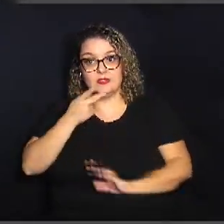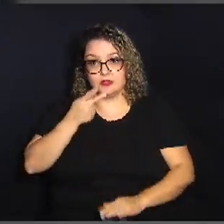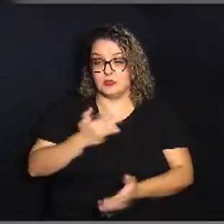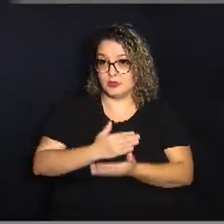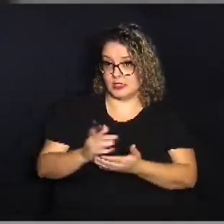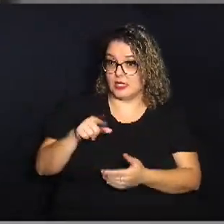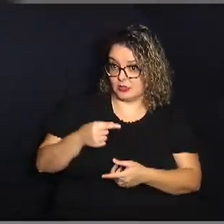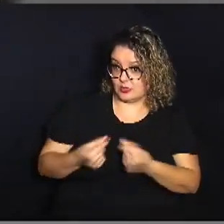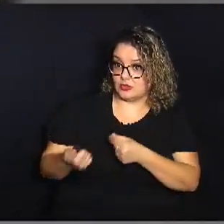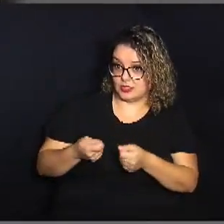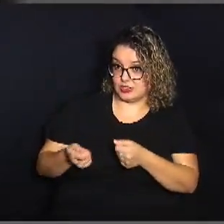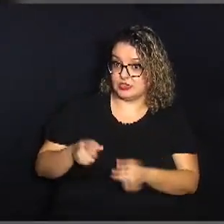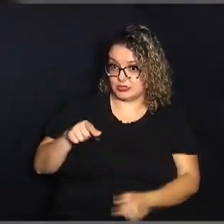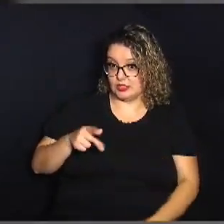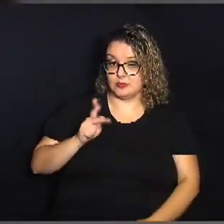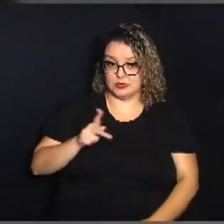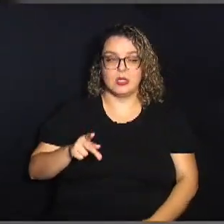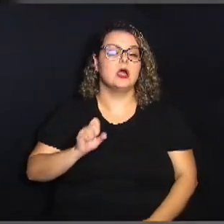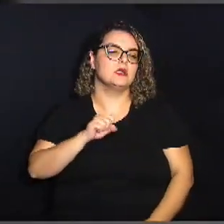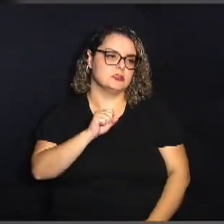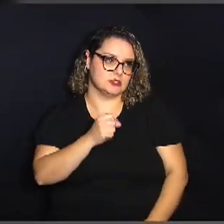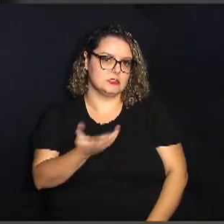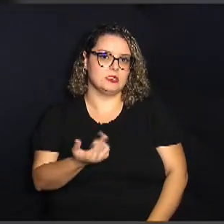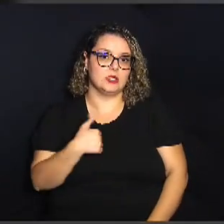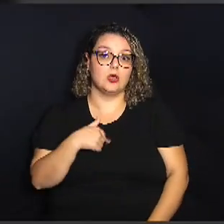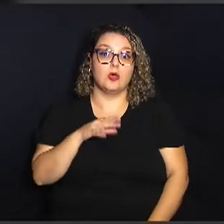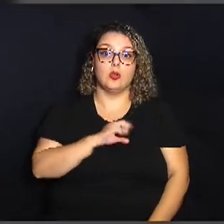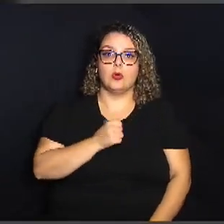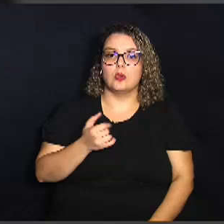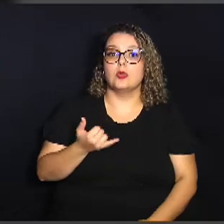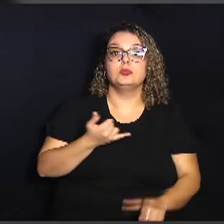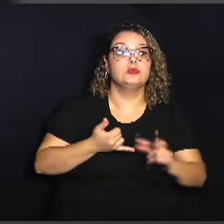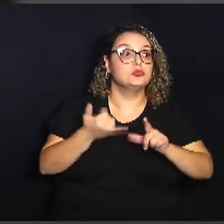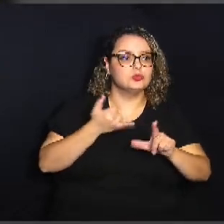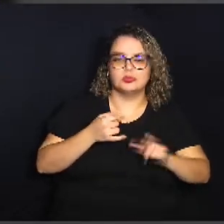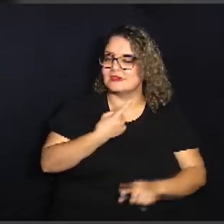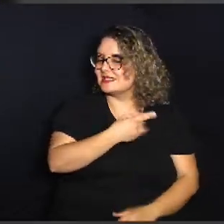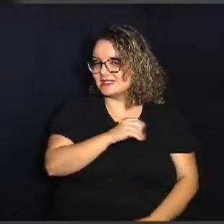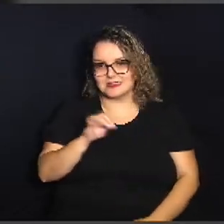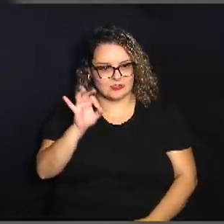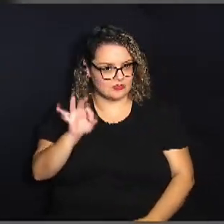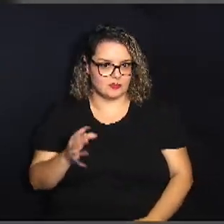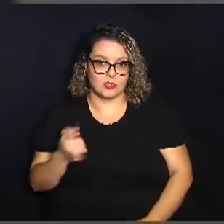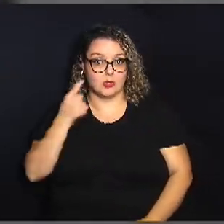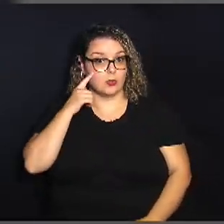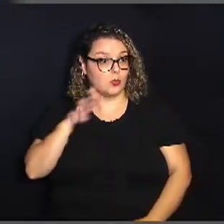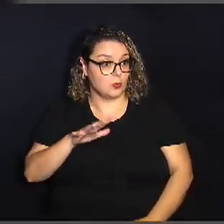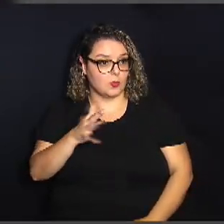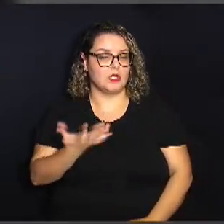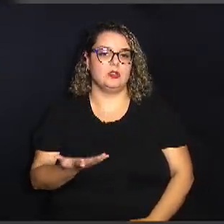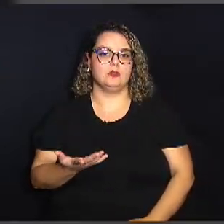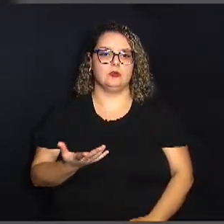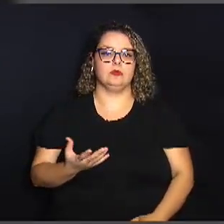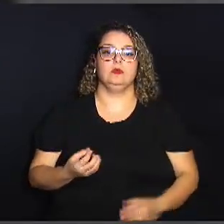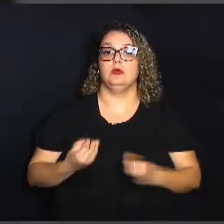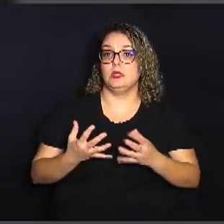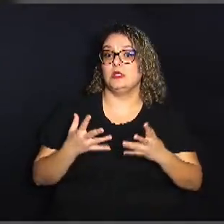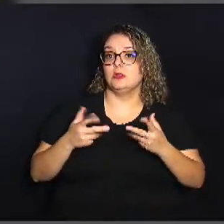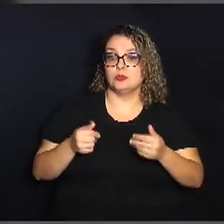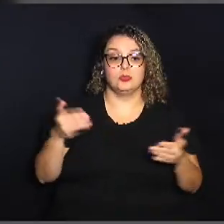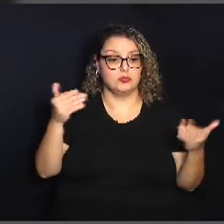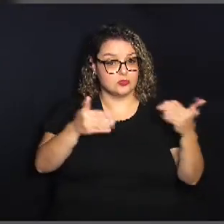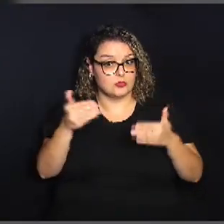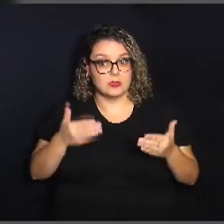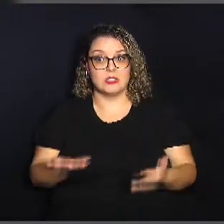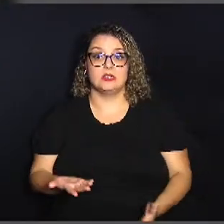forma econômica também né professor ah sim eu gosto muito da coisa lúdica 100% a ideia de que você vai trazer todo mundo para participar